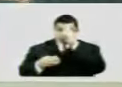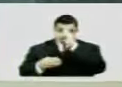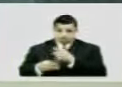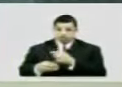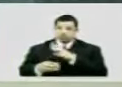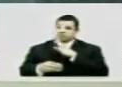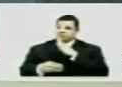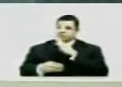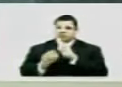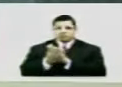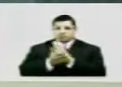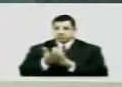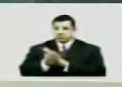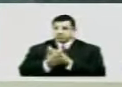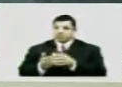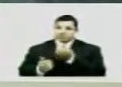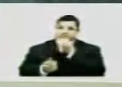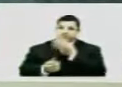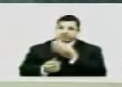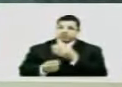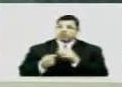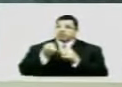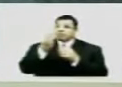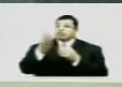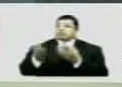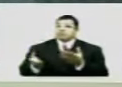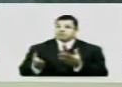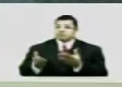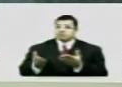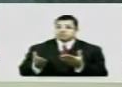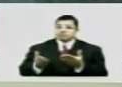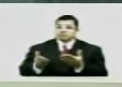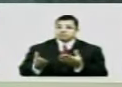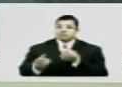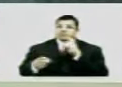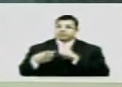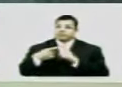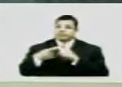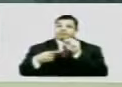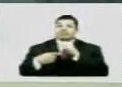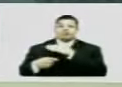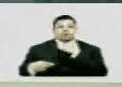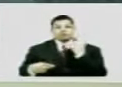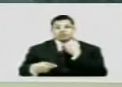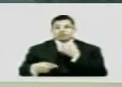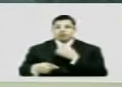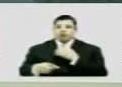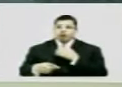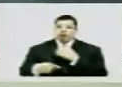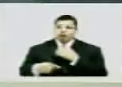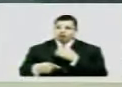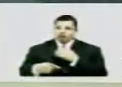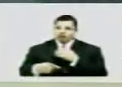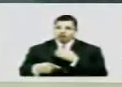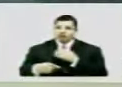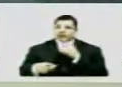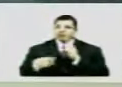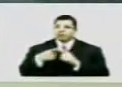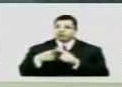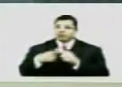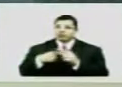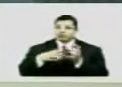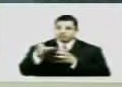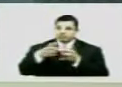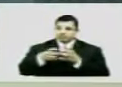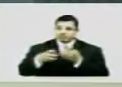autoria é desconhecida Até quando isso? Porque quem mata um bandido Porque